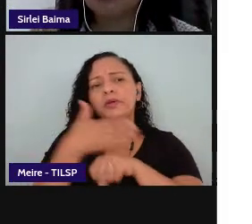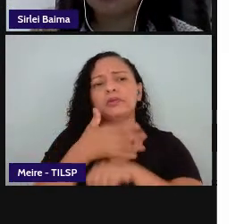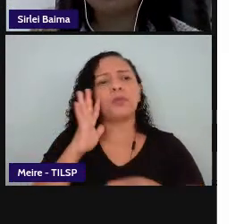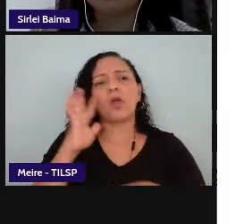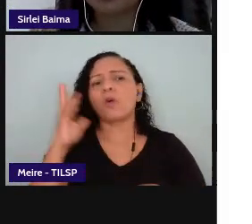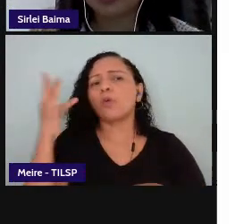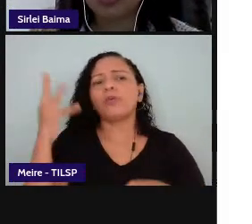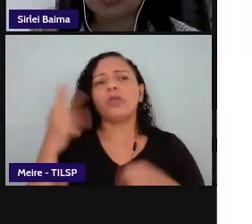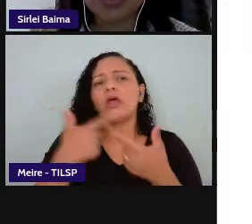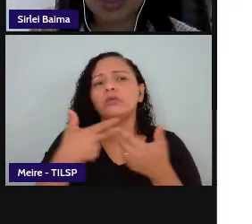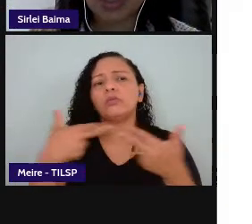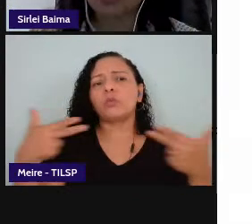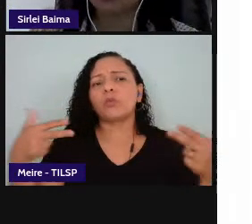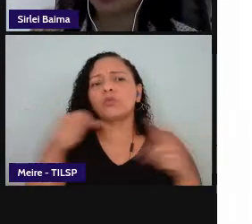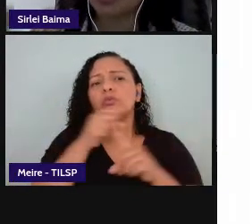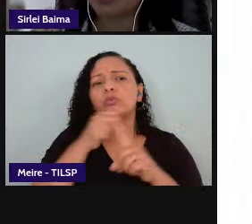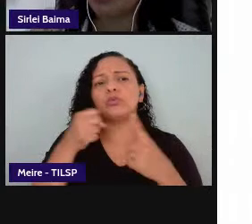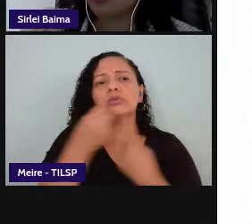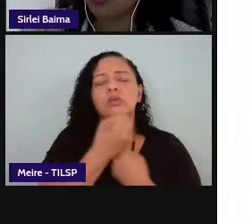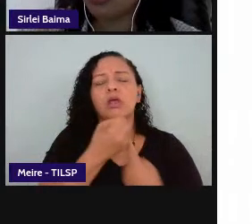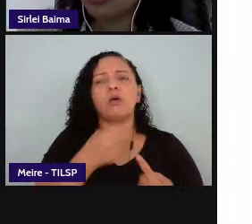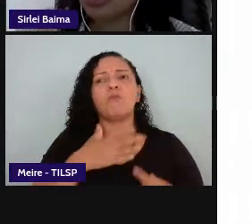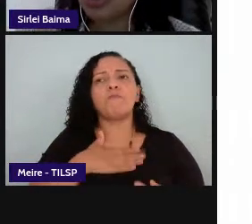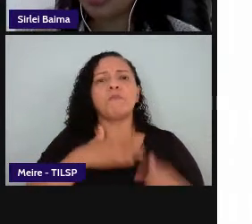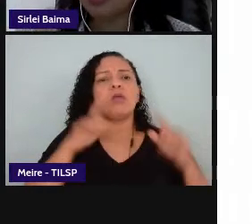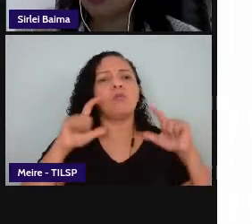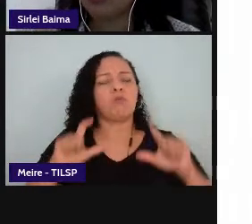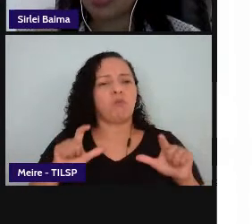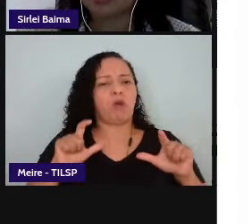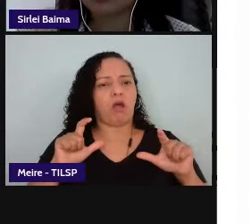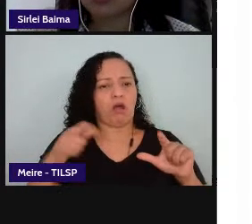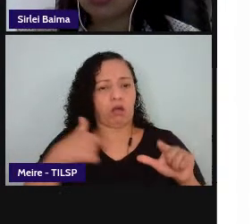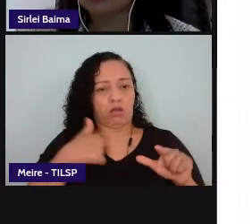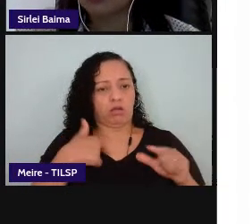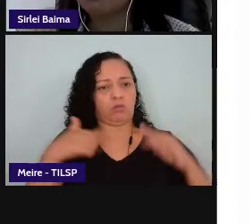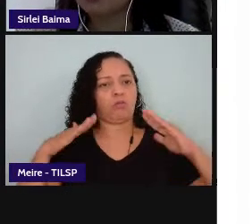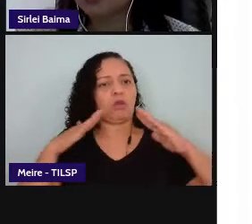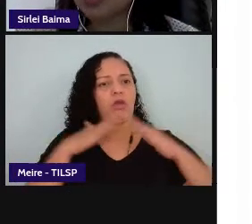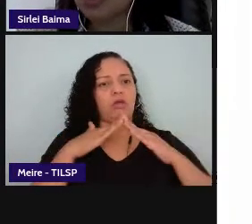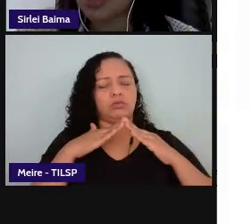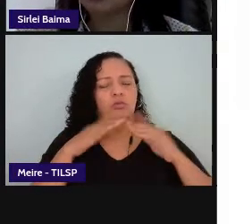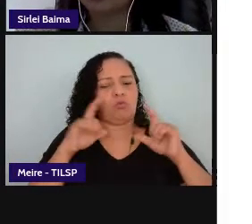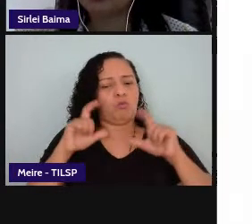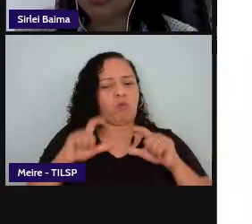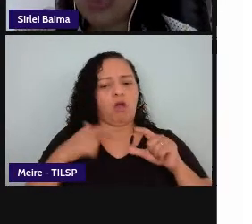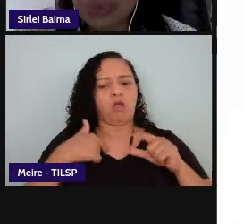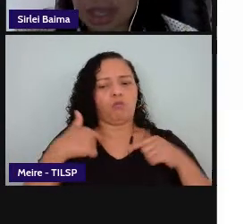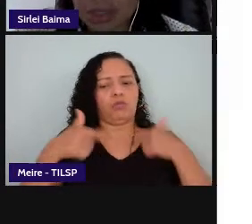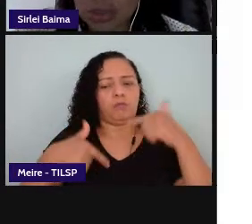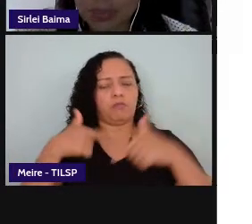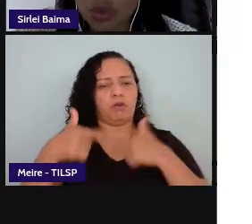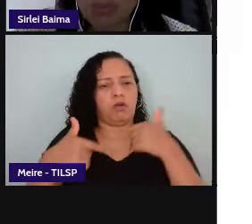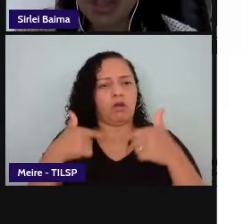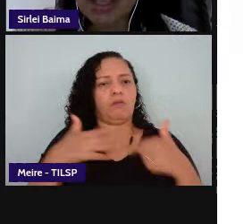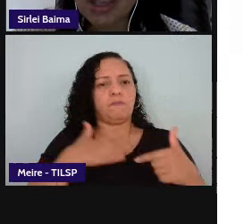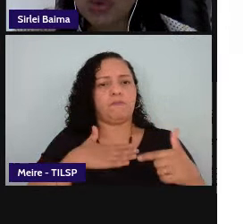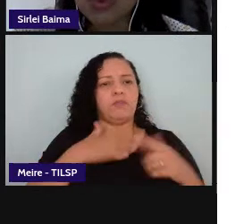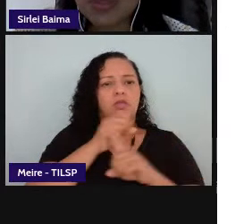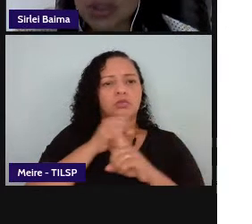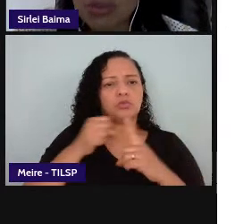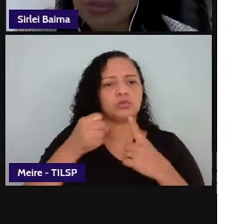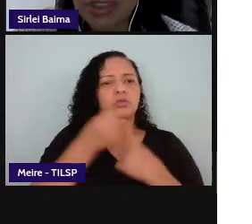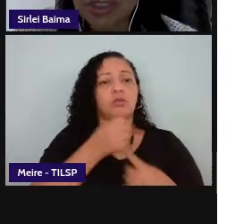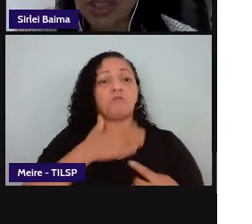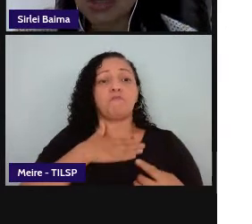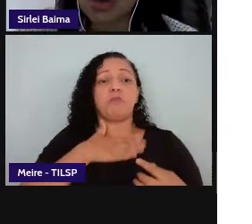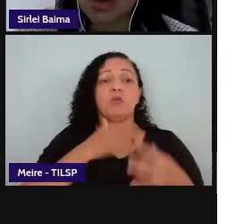lugar onde eu estou do lugar onde eu atuo da minha sociedade do meu contexto como é que eu